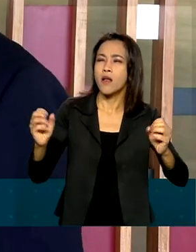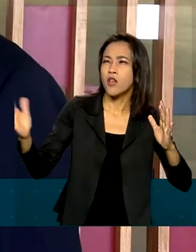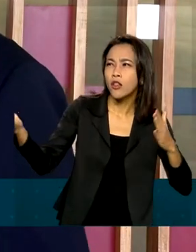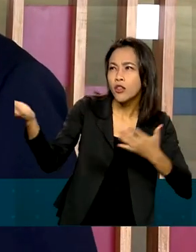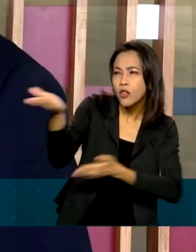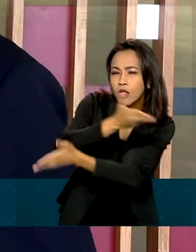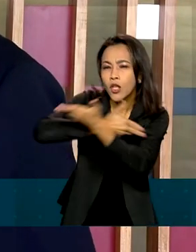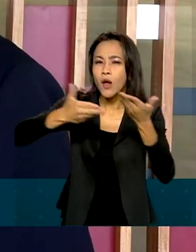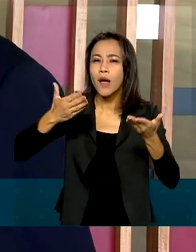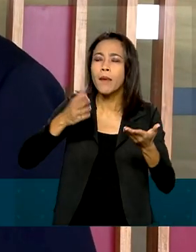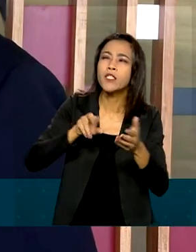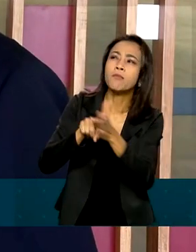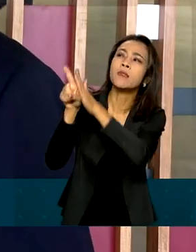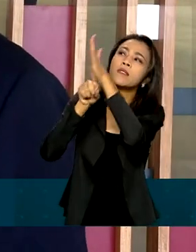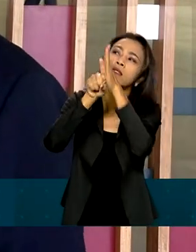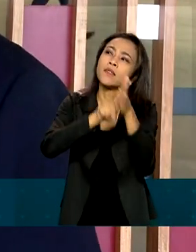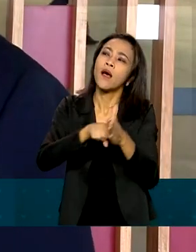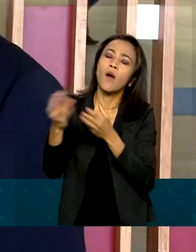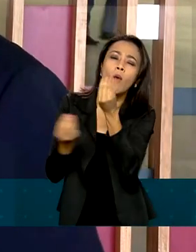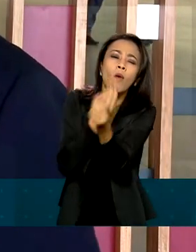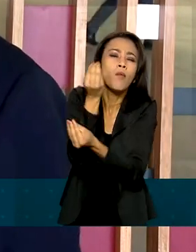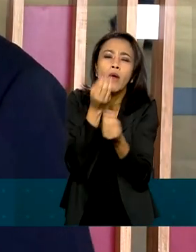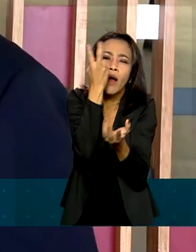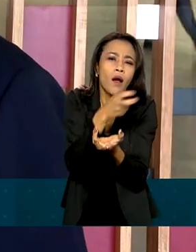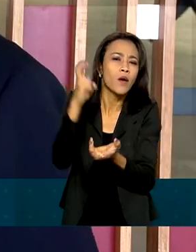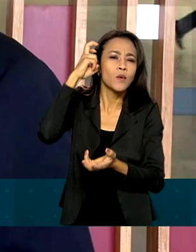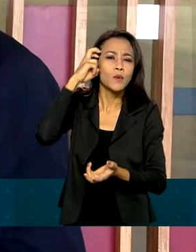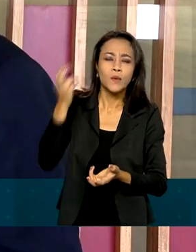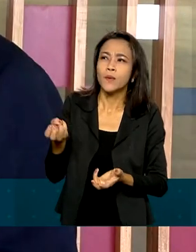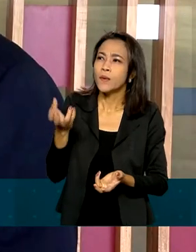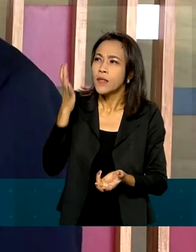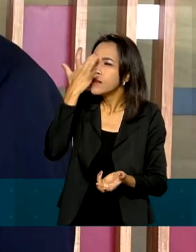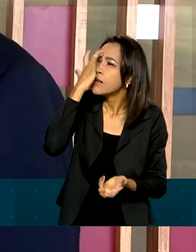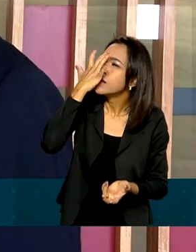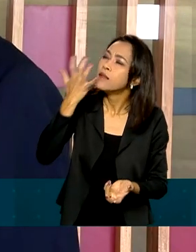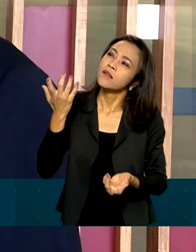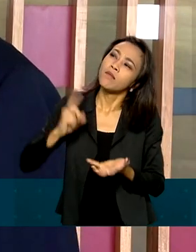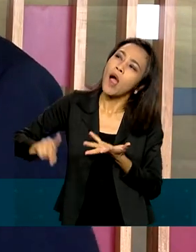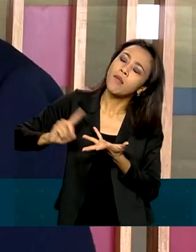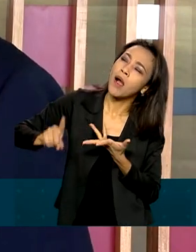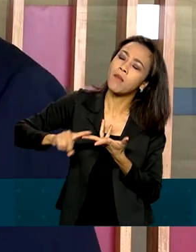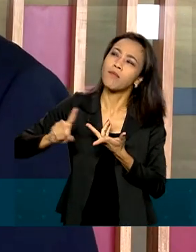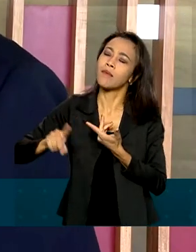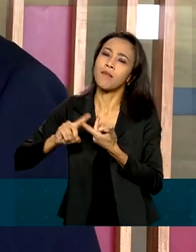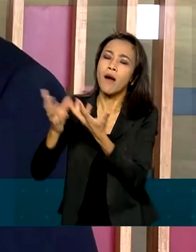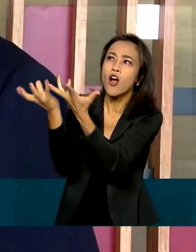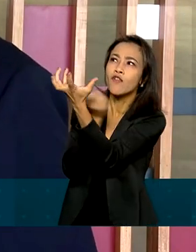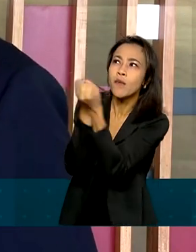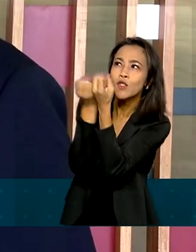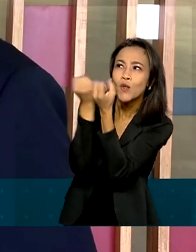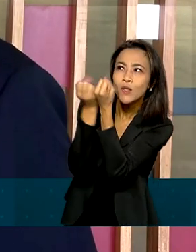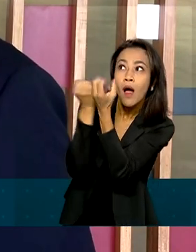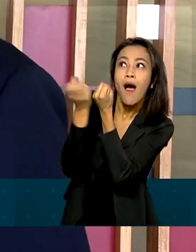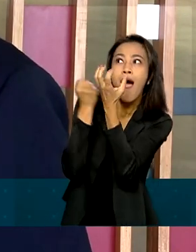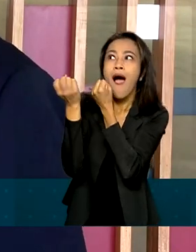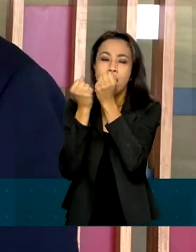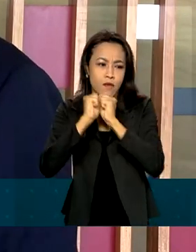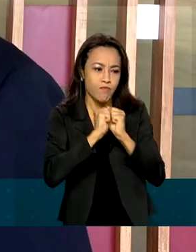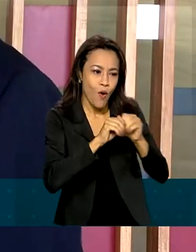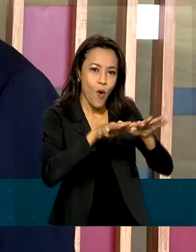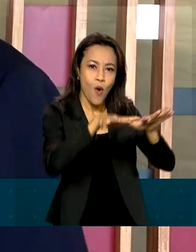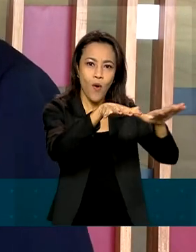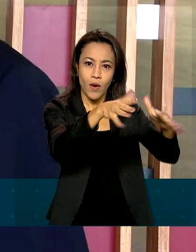como é a cultura de um outro país. Eu acho que essa parte de utilizar as coisas bacanas que a gente tem no Brasil e as coisas bacanas que tem na Índia,